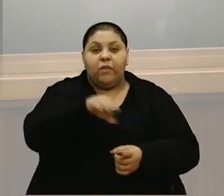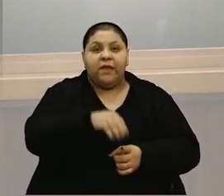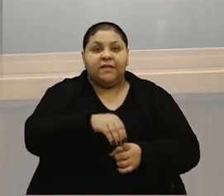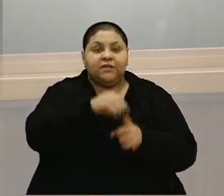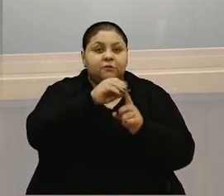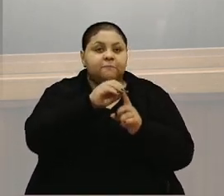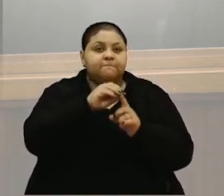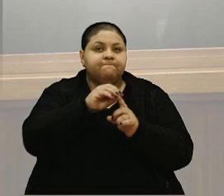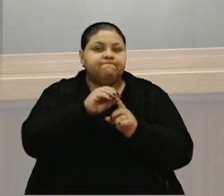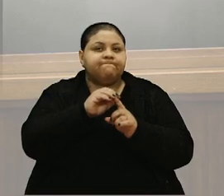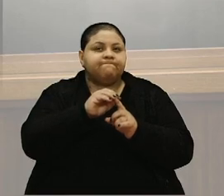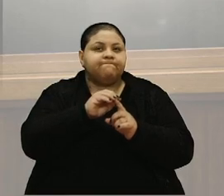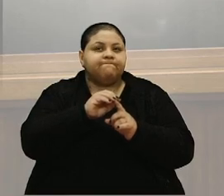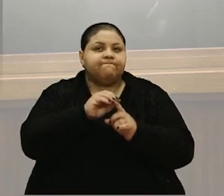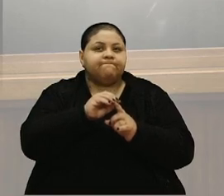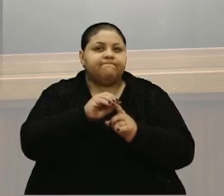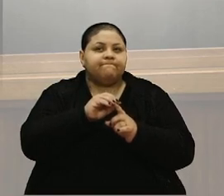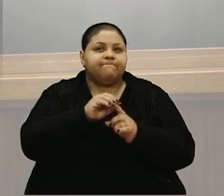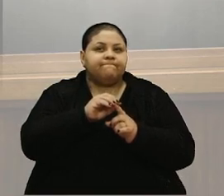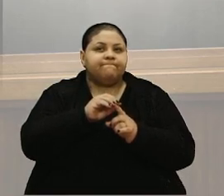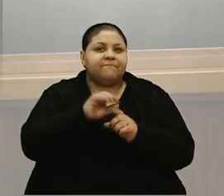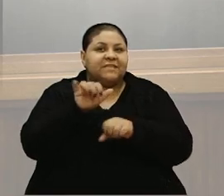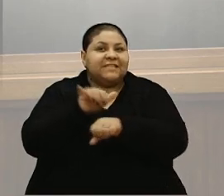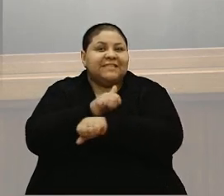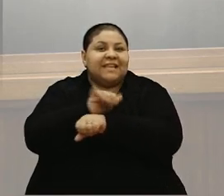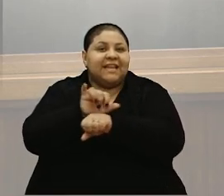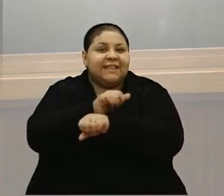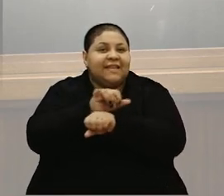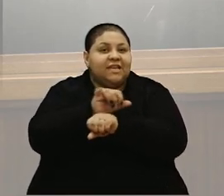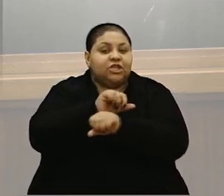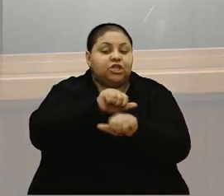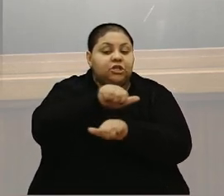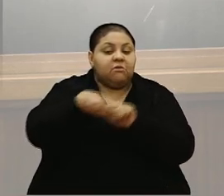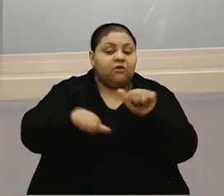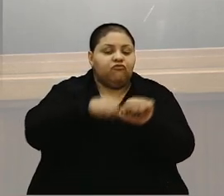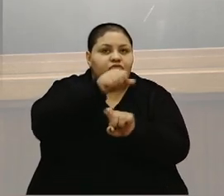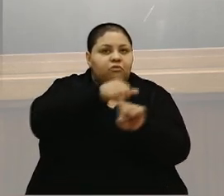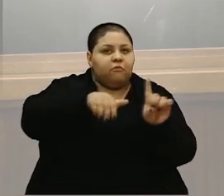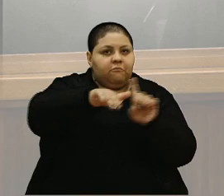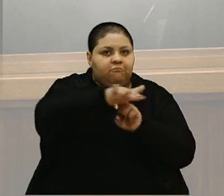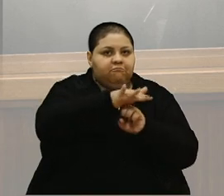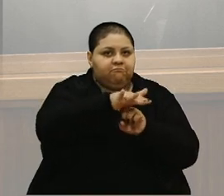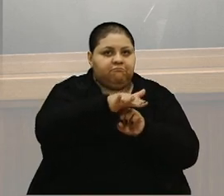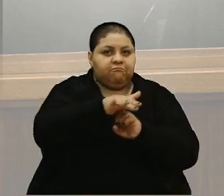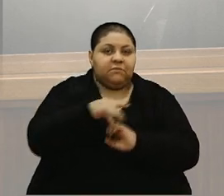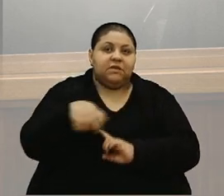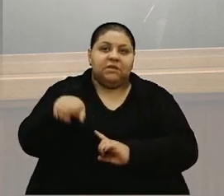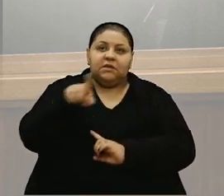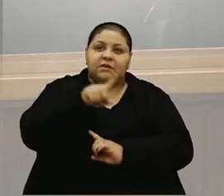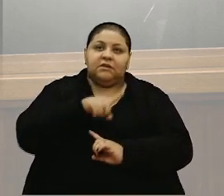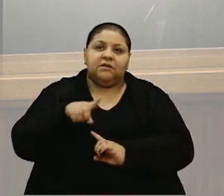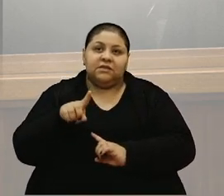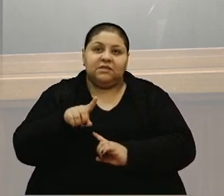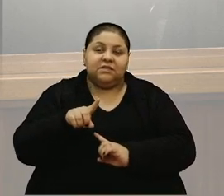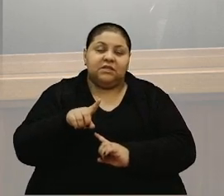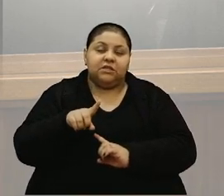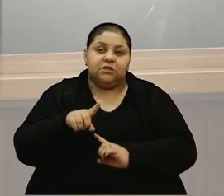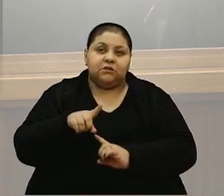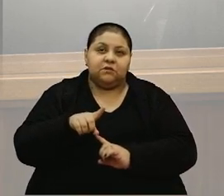chaves de transformação social. Se a gente é calcado,